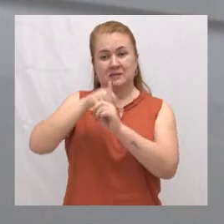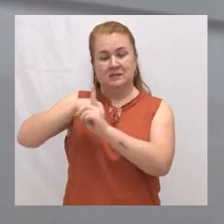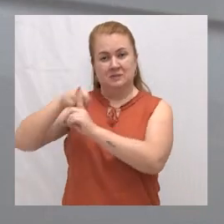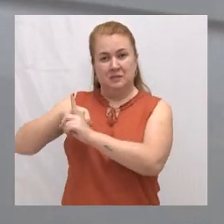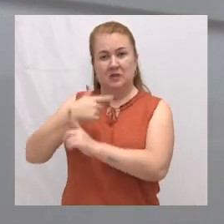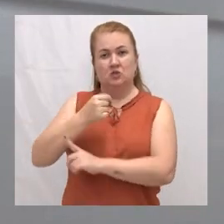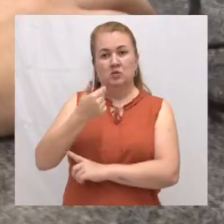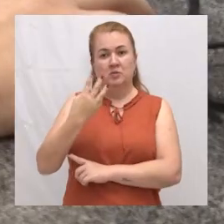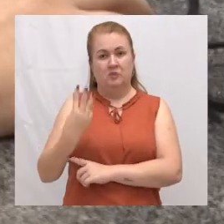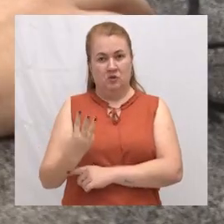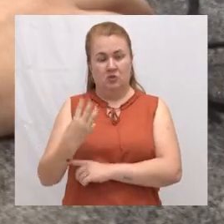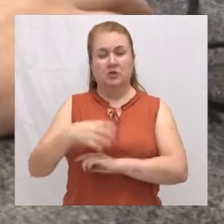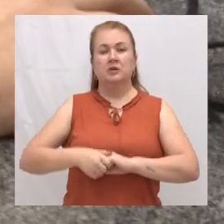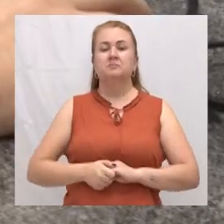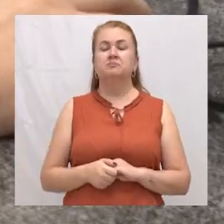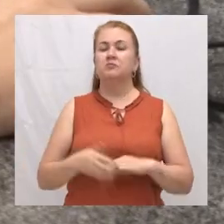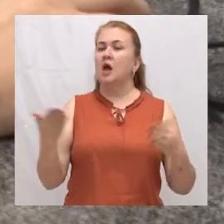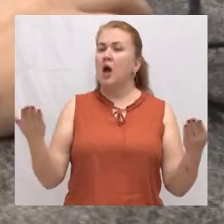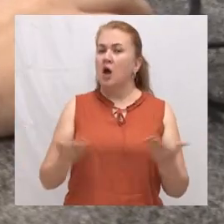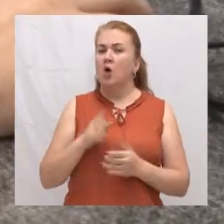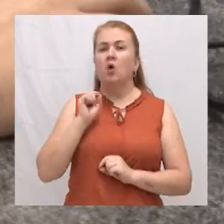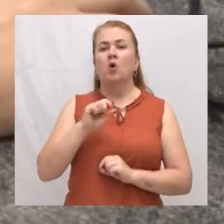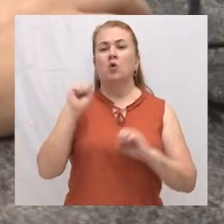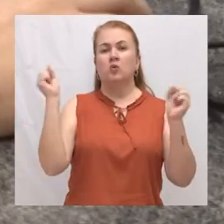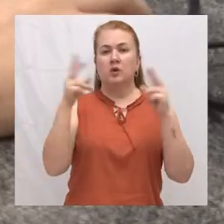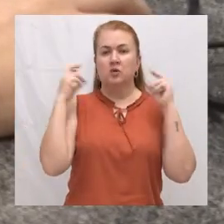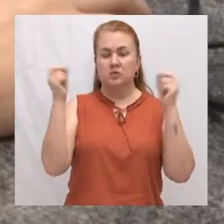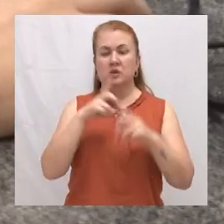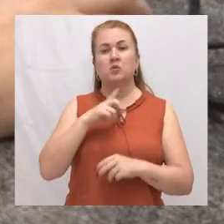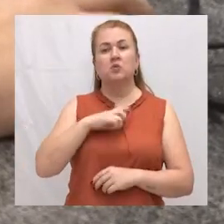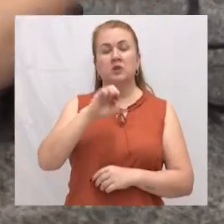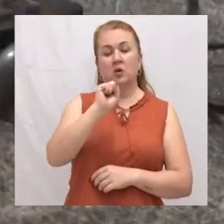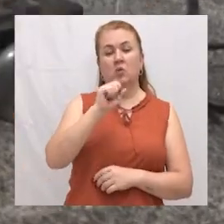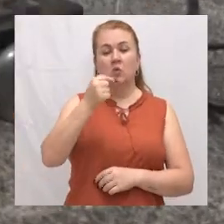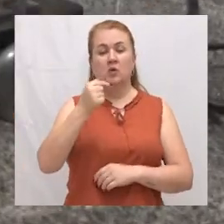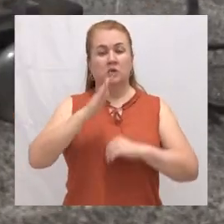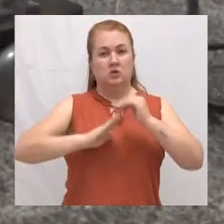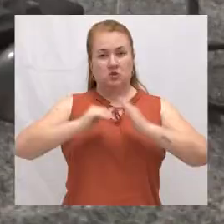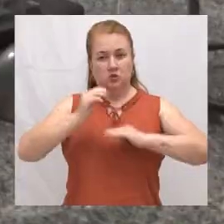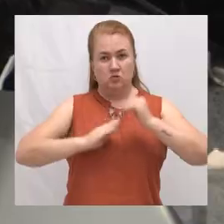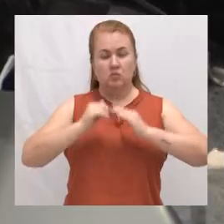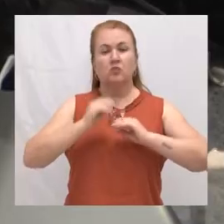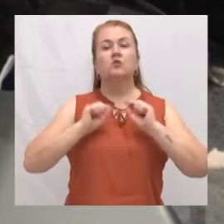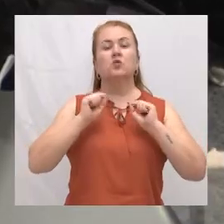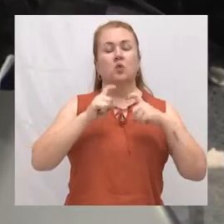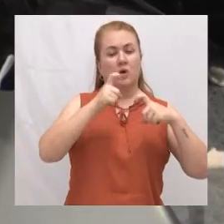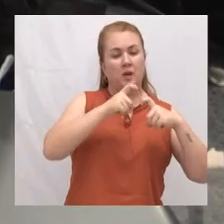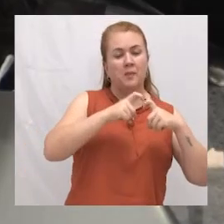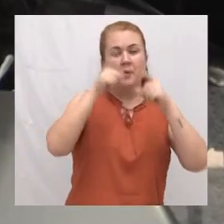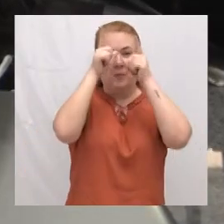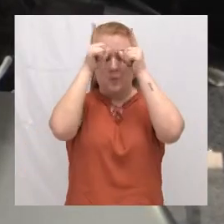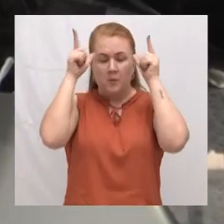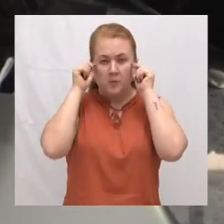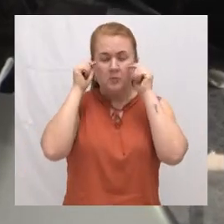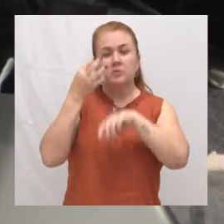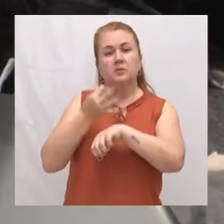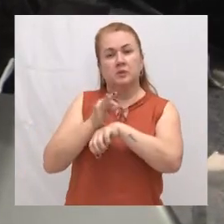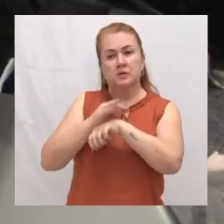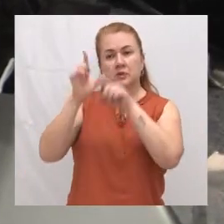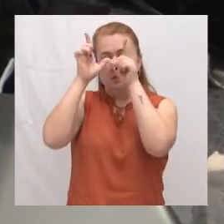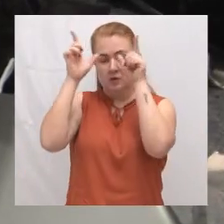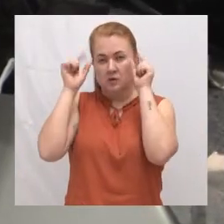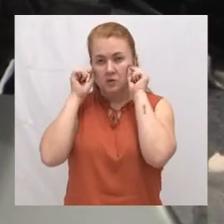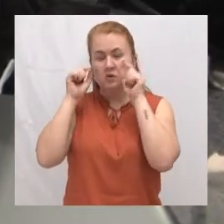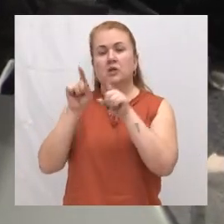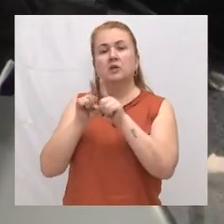2023. Atualmente o SAMU conta com 87 funcionários, entre médicos, enfermeiros, técnicos de